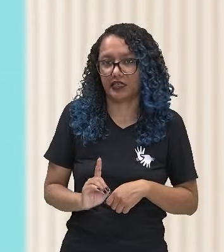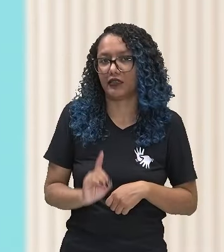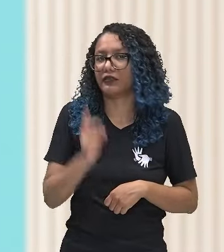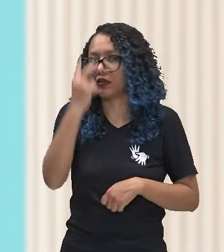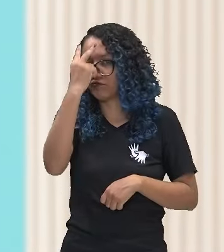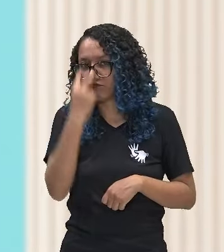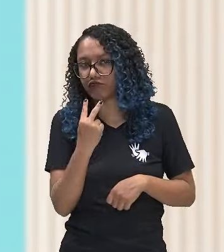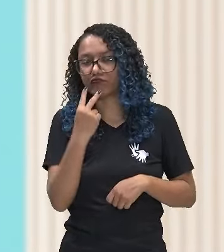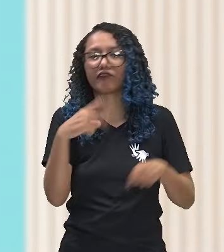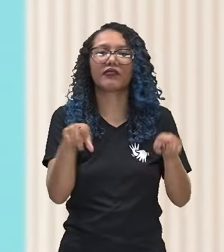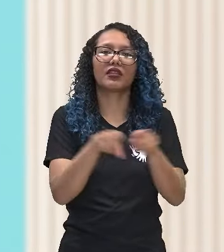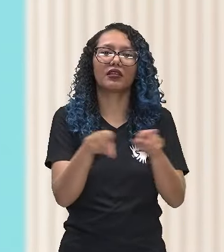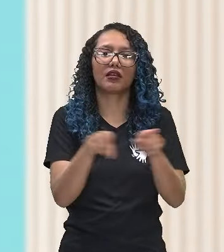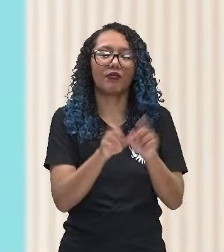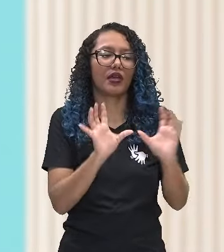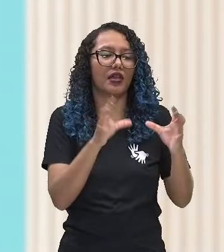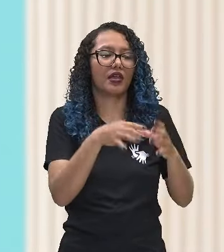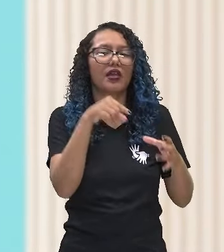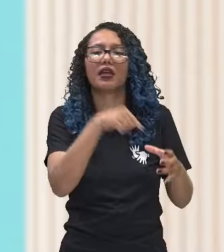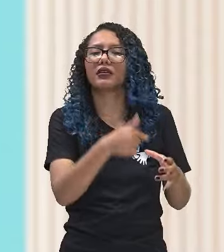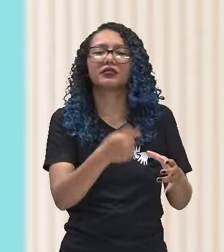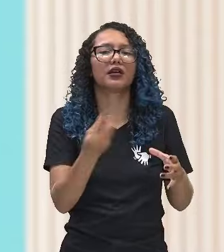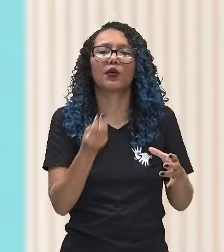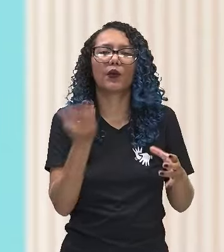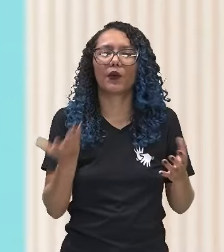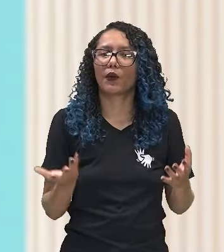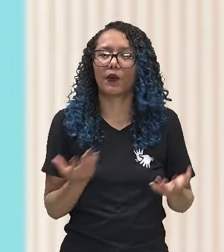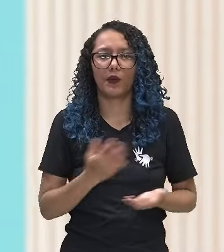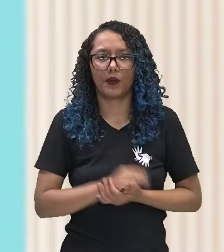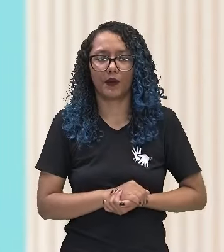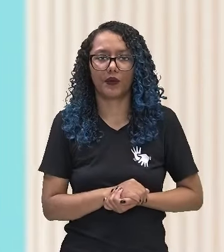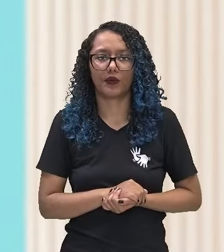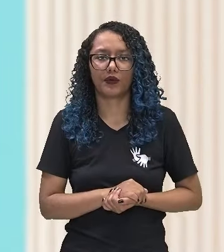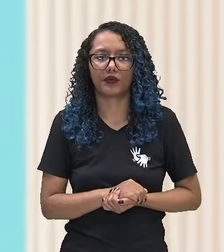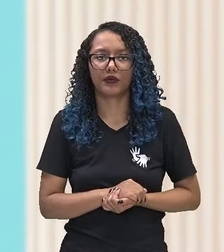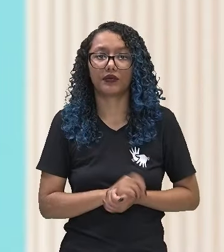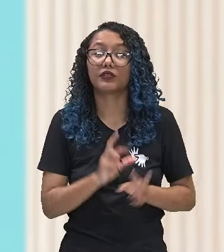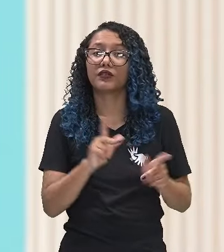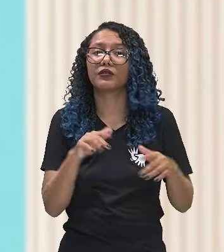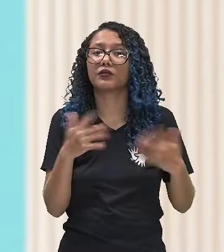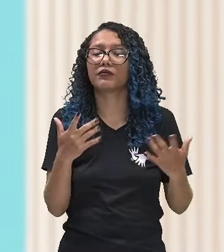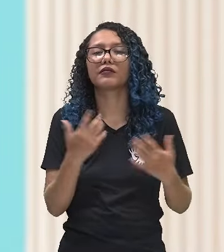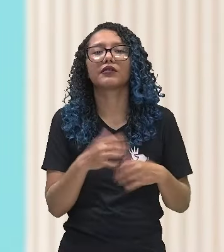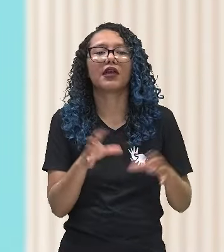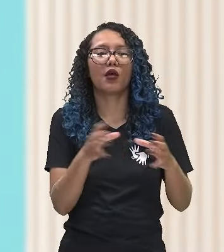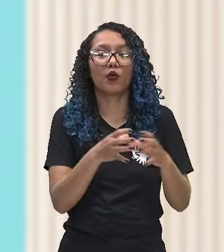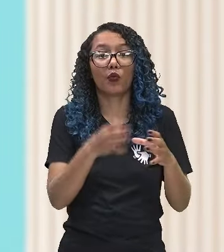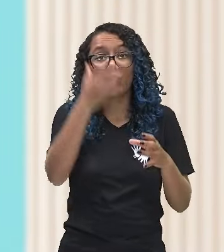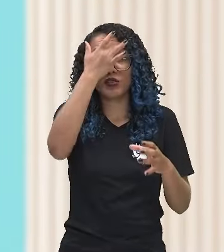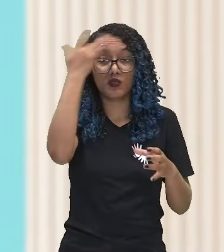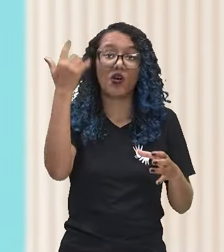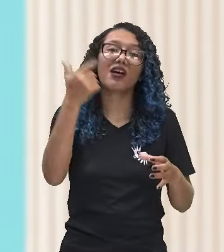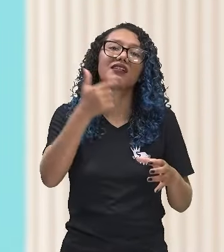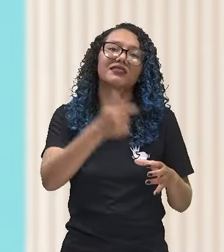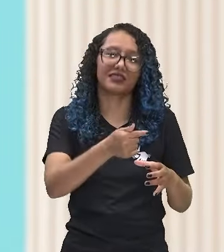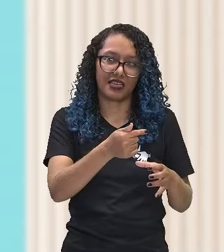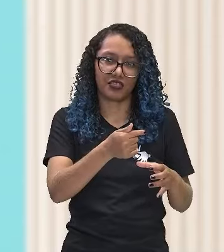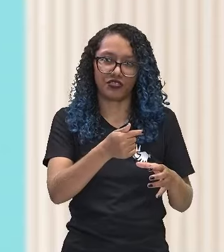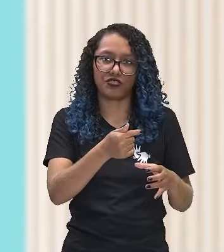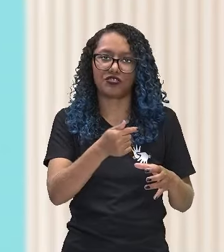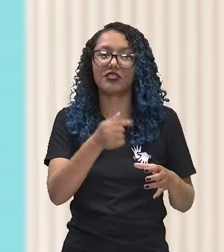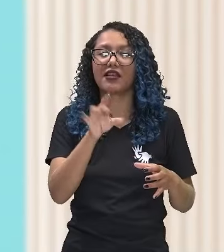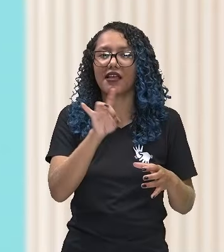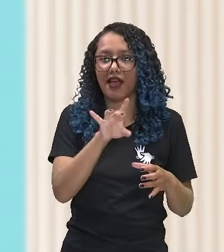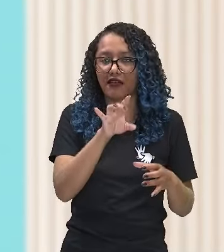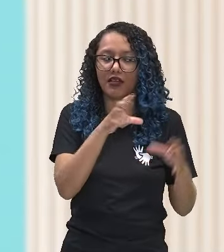e no caso do futebol de 7, a diferença é que são 7 jogadores para cada equipe e é somente